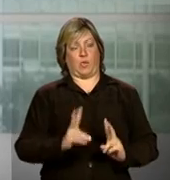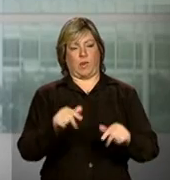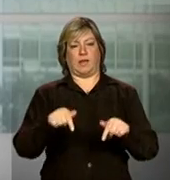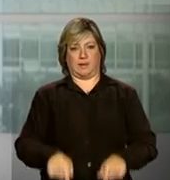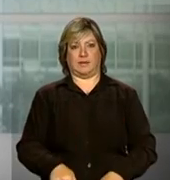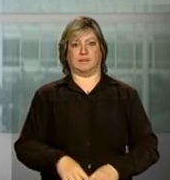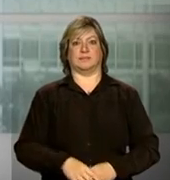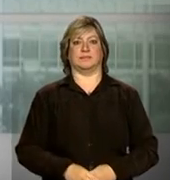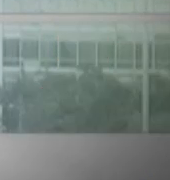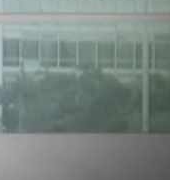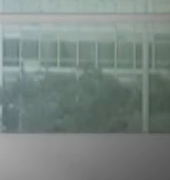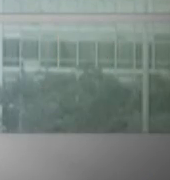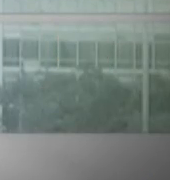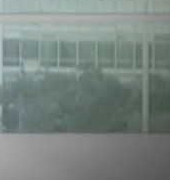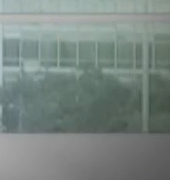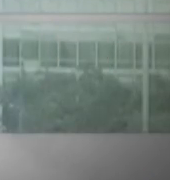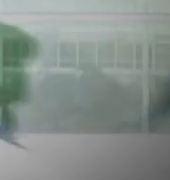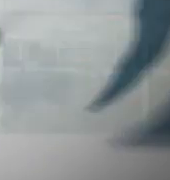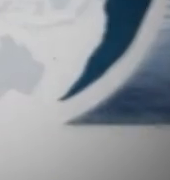do Governo Federal.